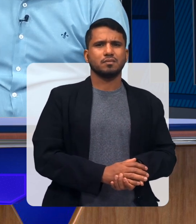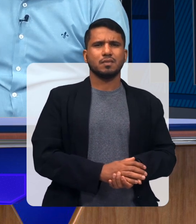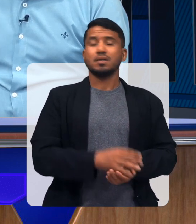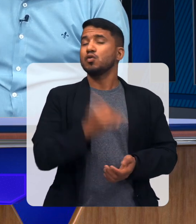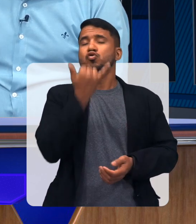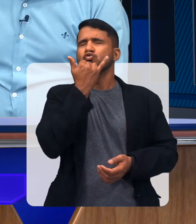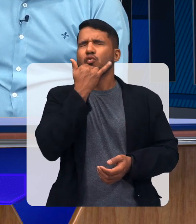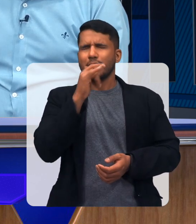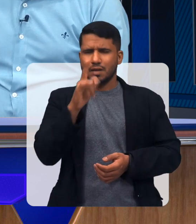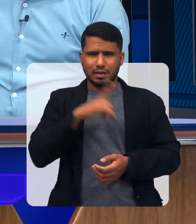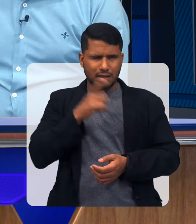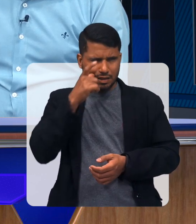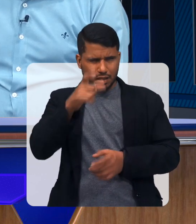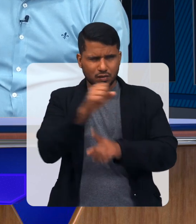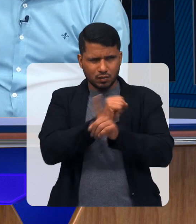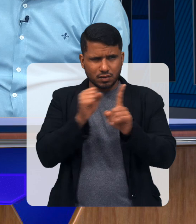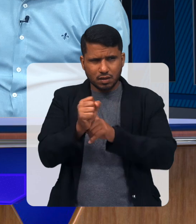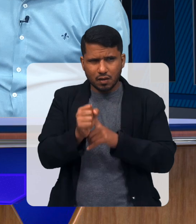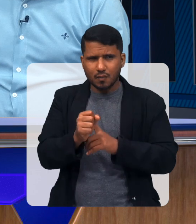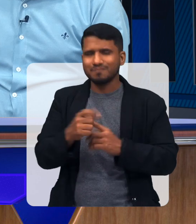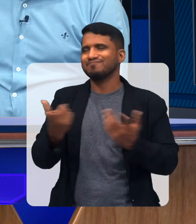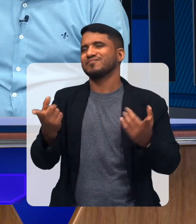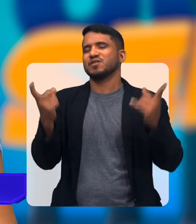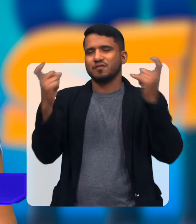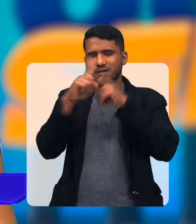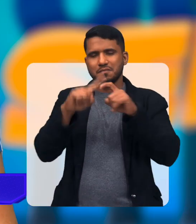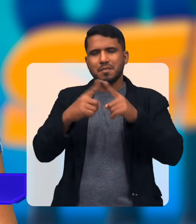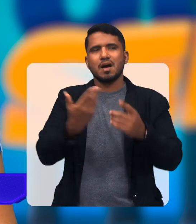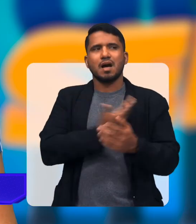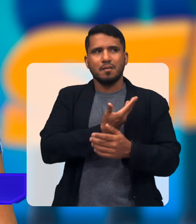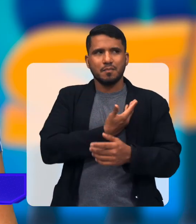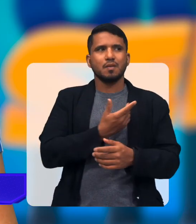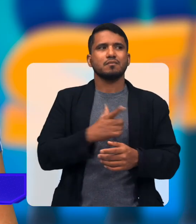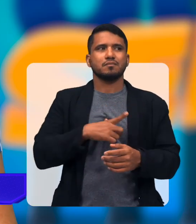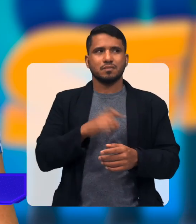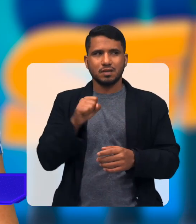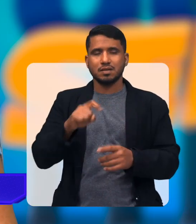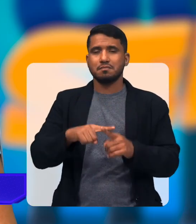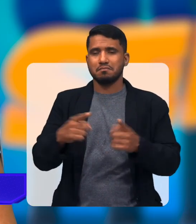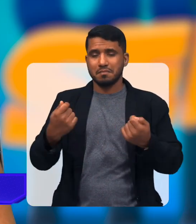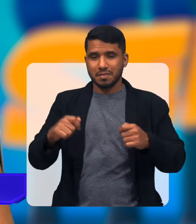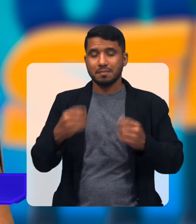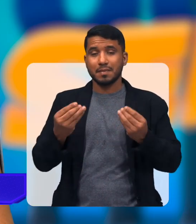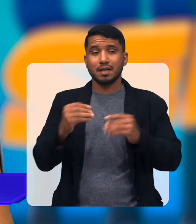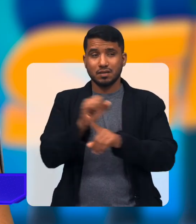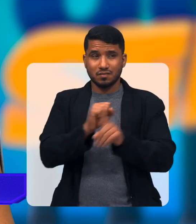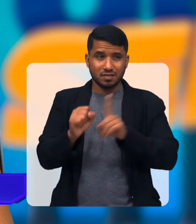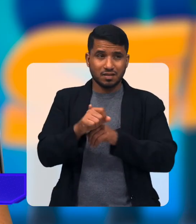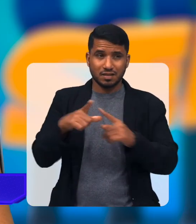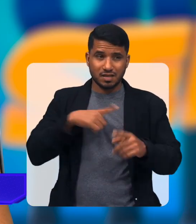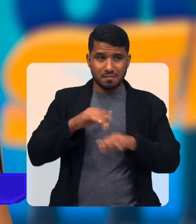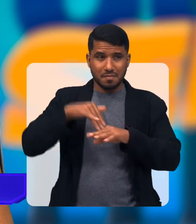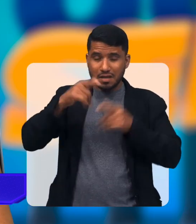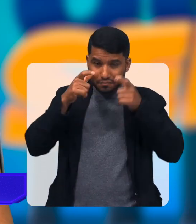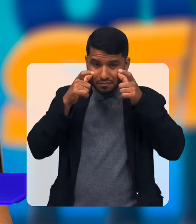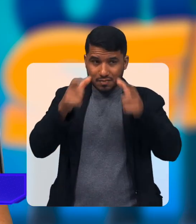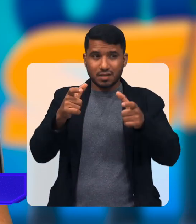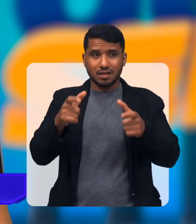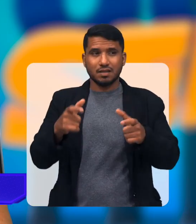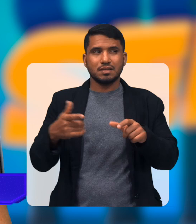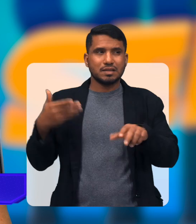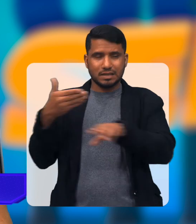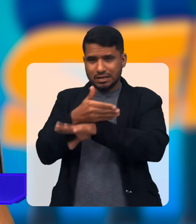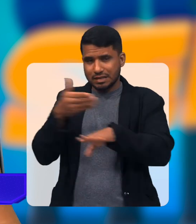Deixa ainda Muito a desejar Mas Os amigos Da pai Tem bastante Mas a gente Precisa muito Que a